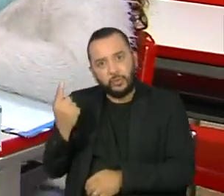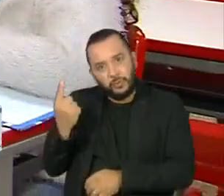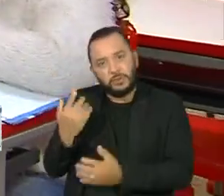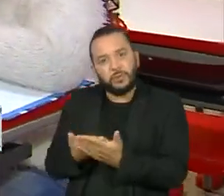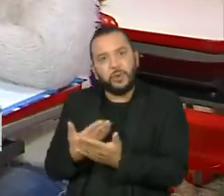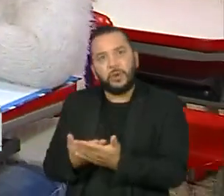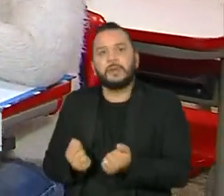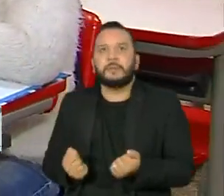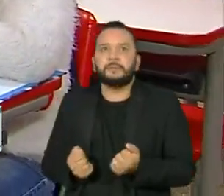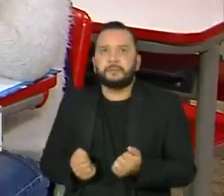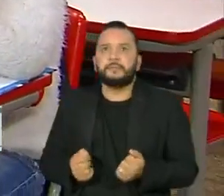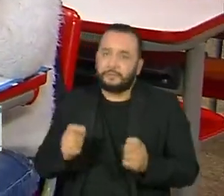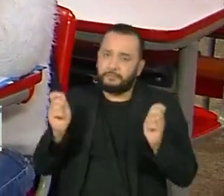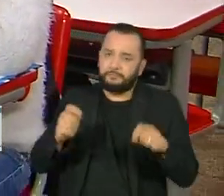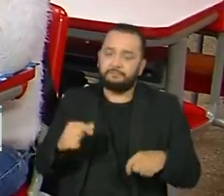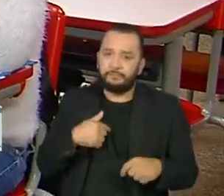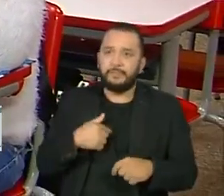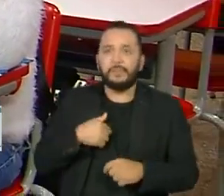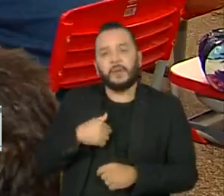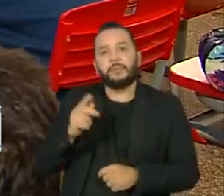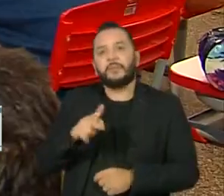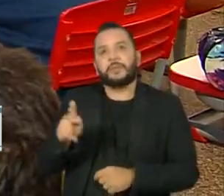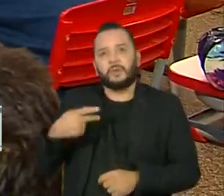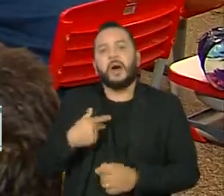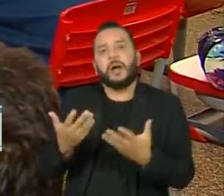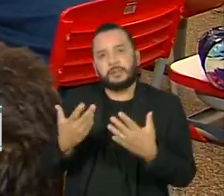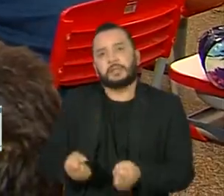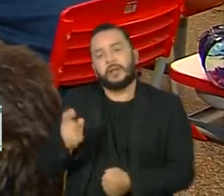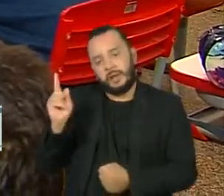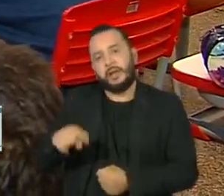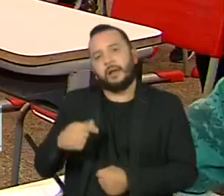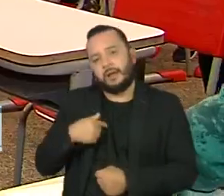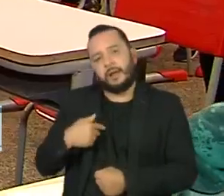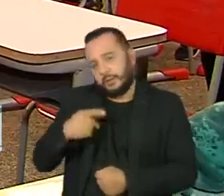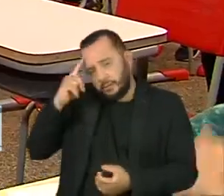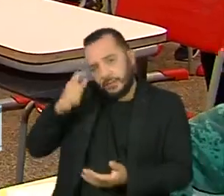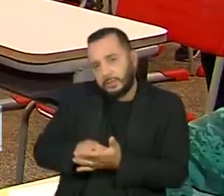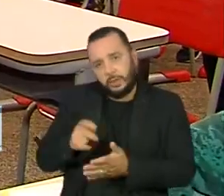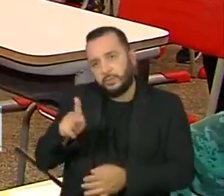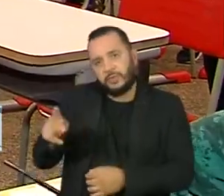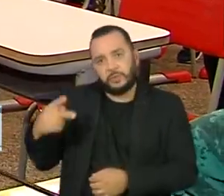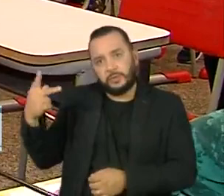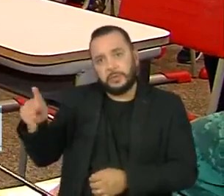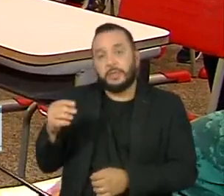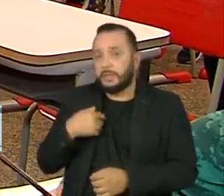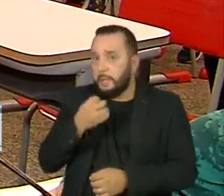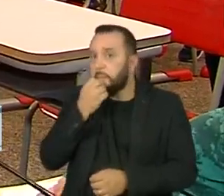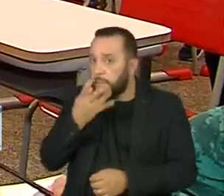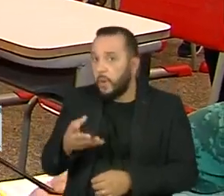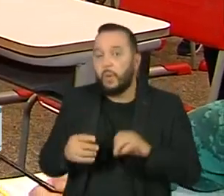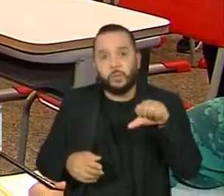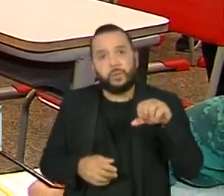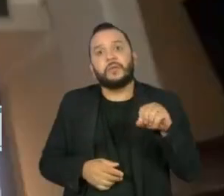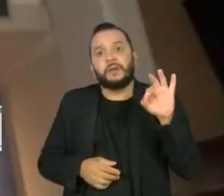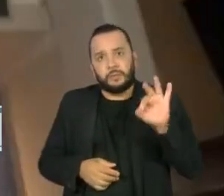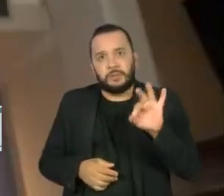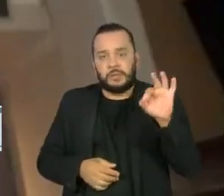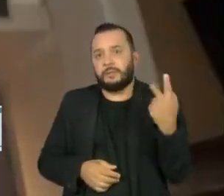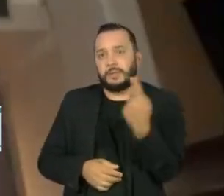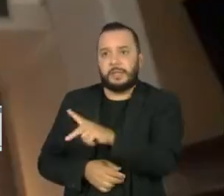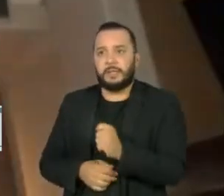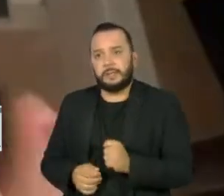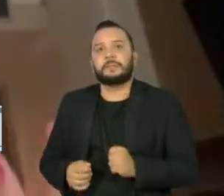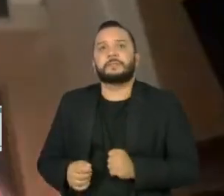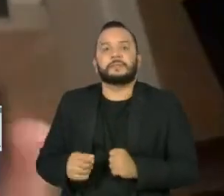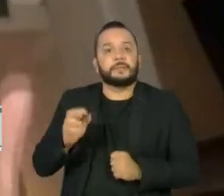carreira será feita de forma voluntária pelos professores, mas, segundo o governo, a proposta seria vantajosa para quase 90% deles. Se ele